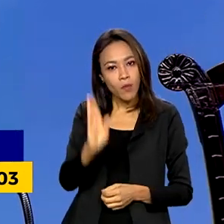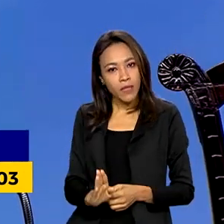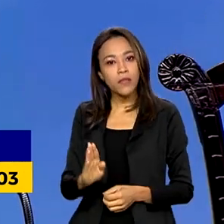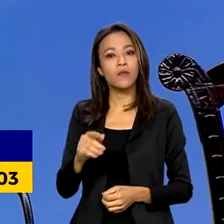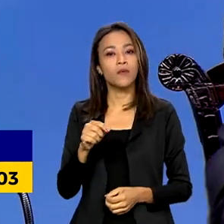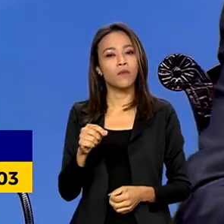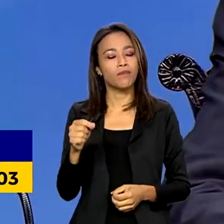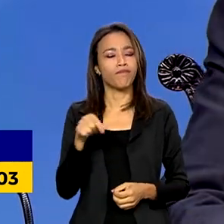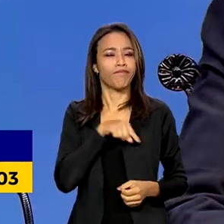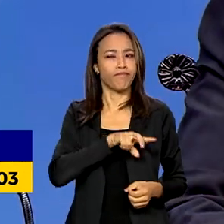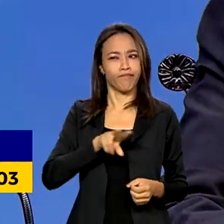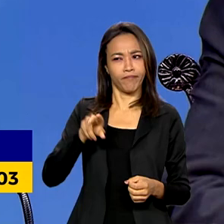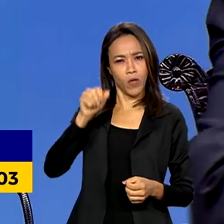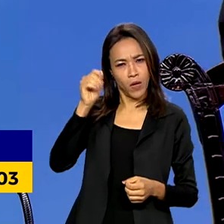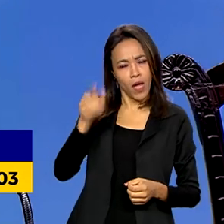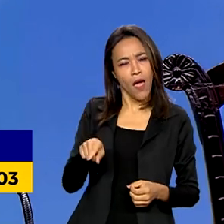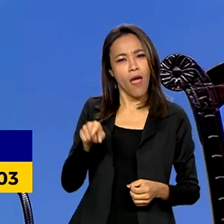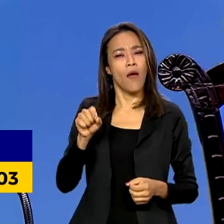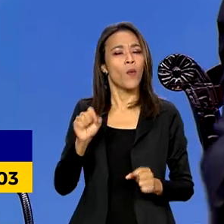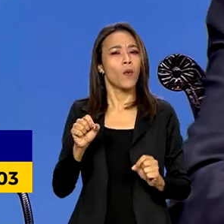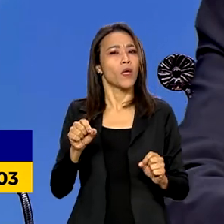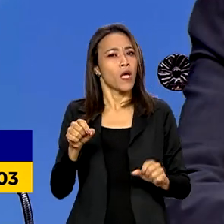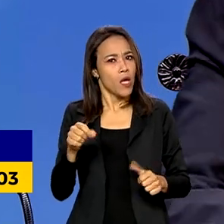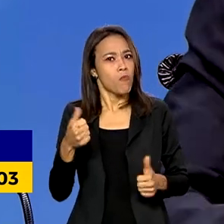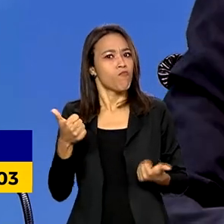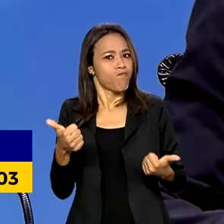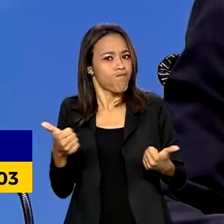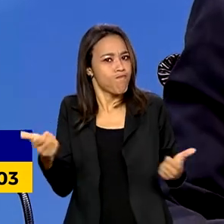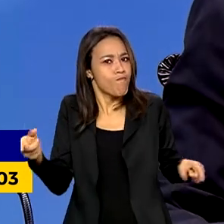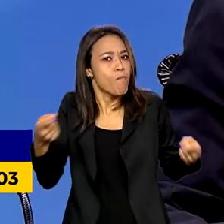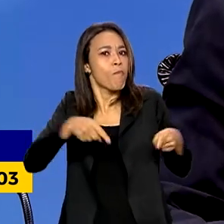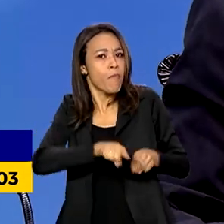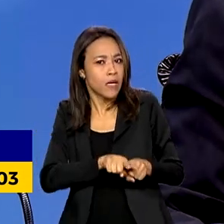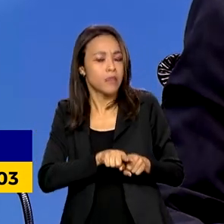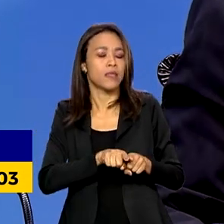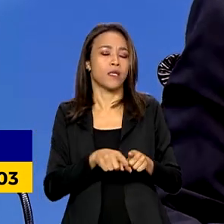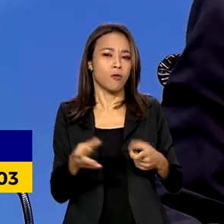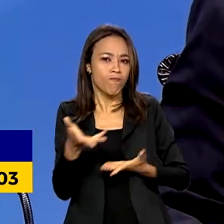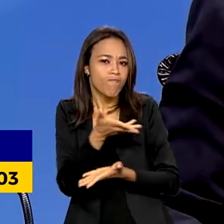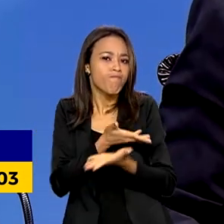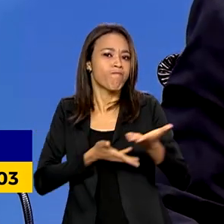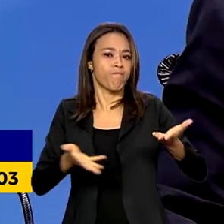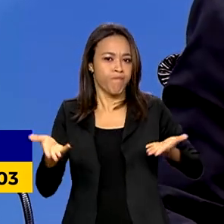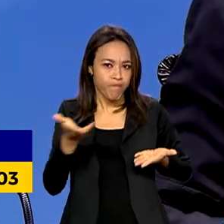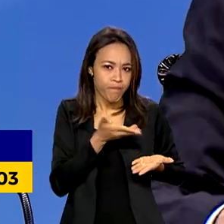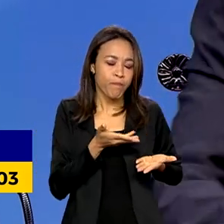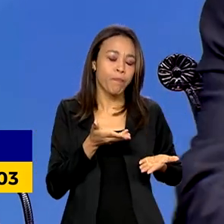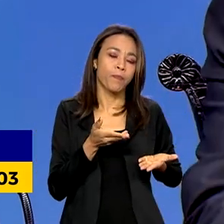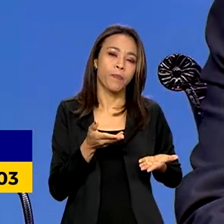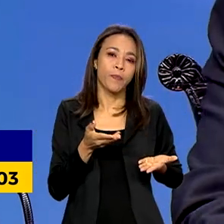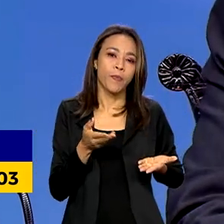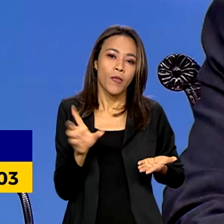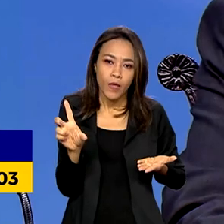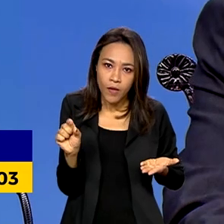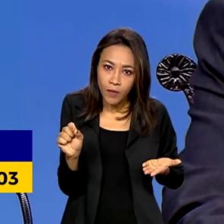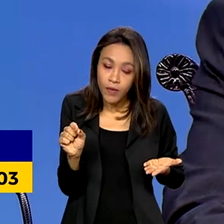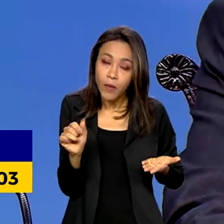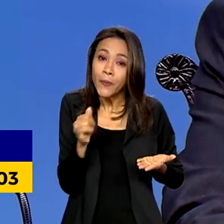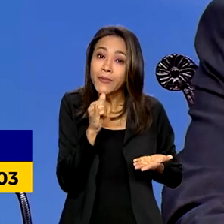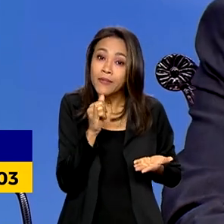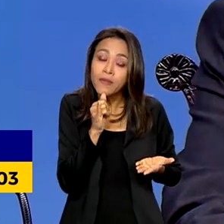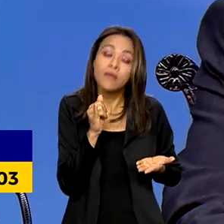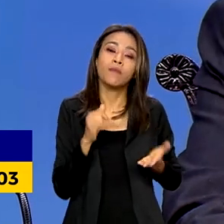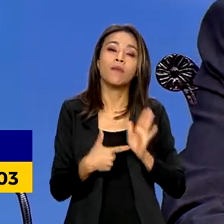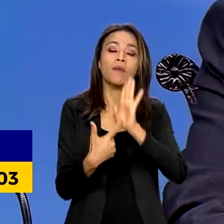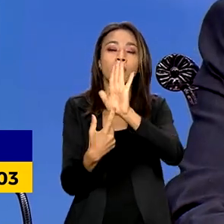Unido como um parceiro dos mais importantes foros internacionais e um exemplo específico sobre